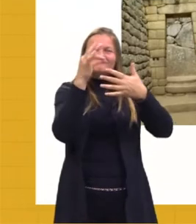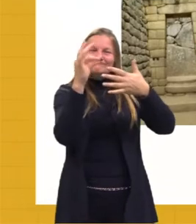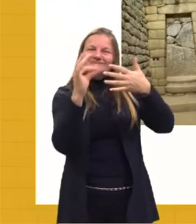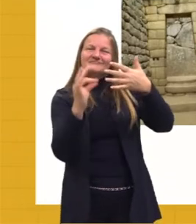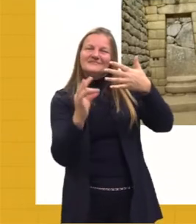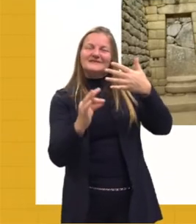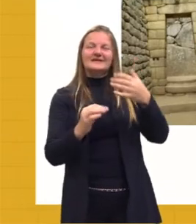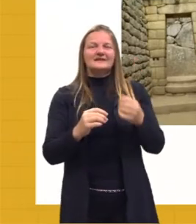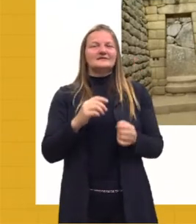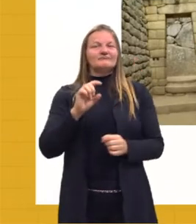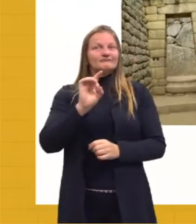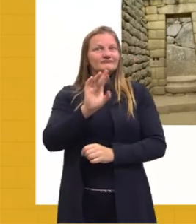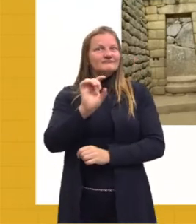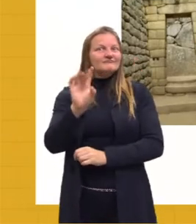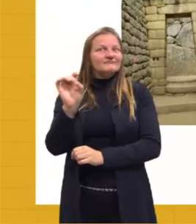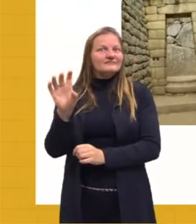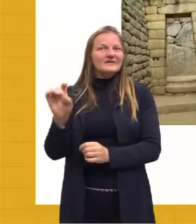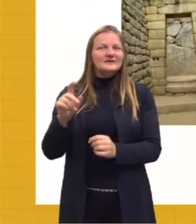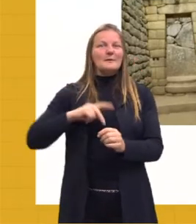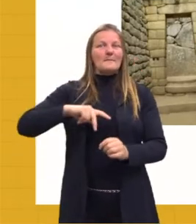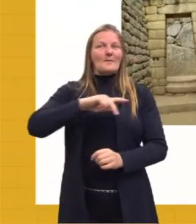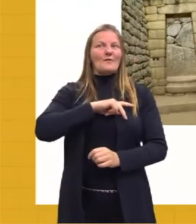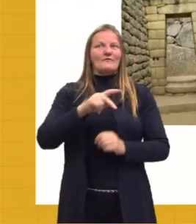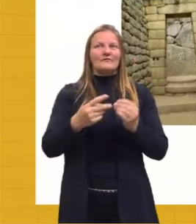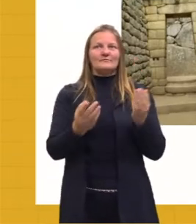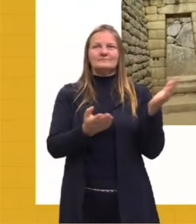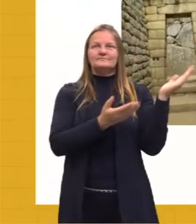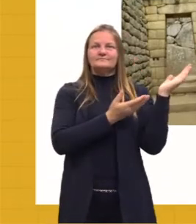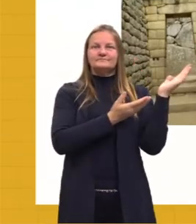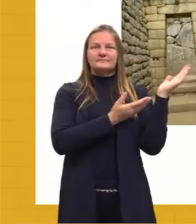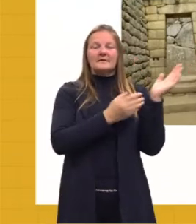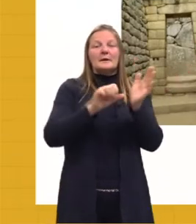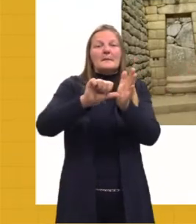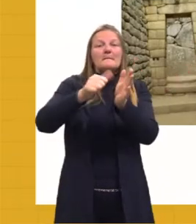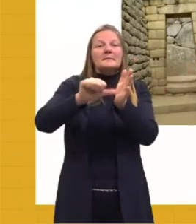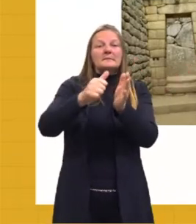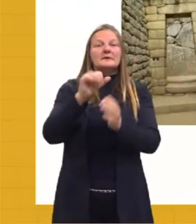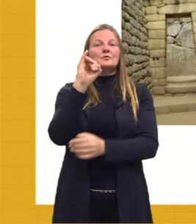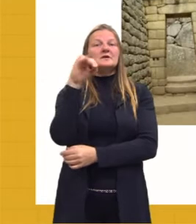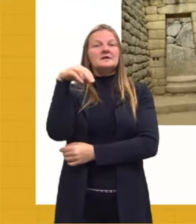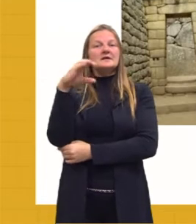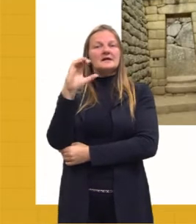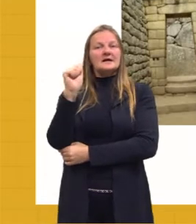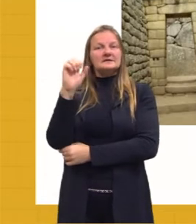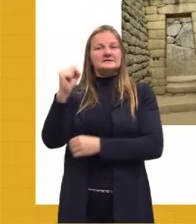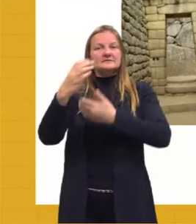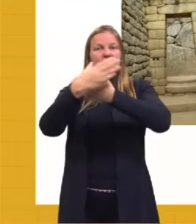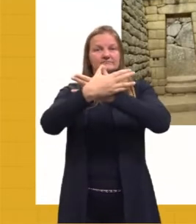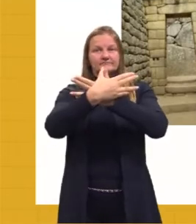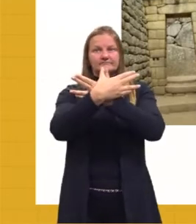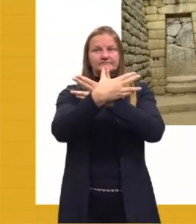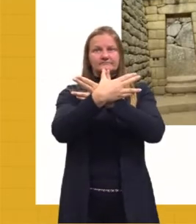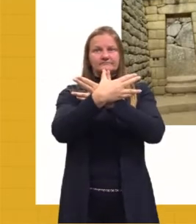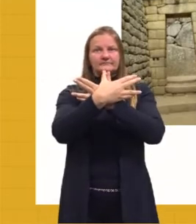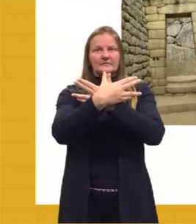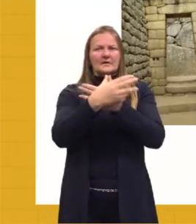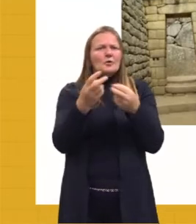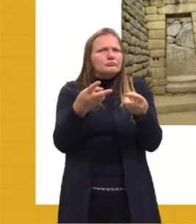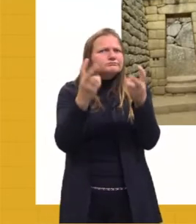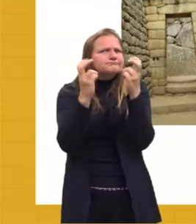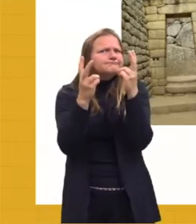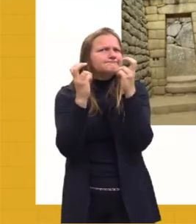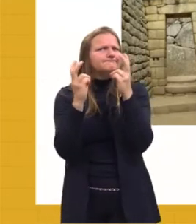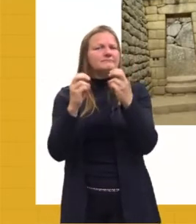civilizações que foram importantes aqui para nós. Sobre os incas. A arquitetura, ela impressiona pela